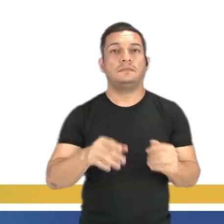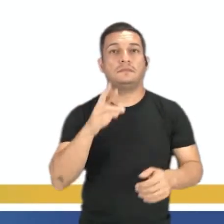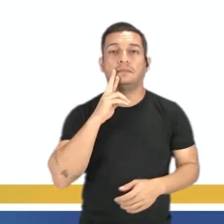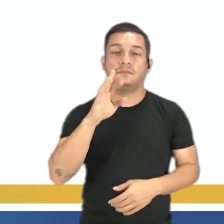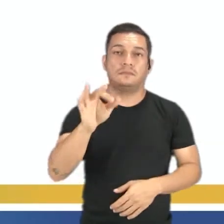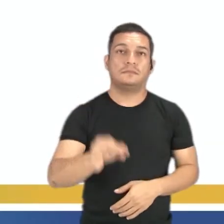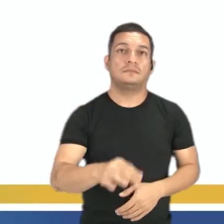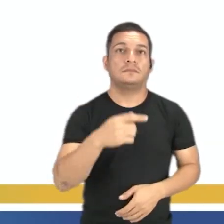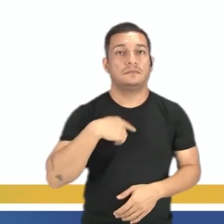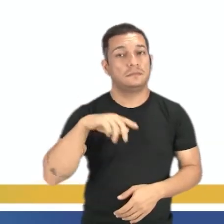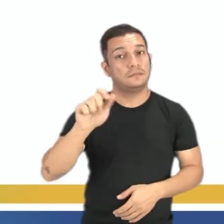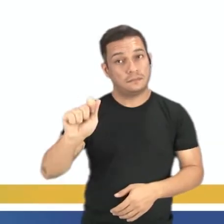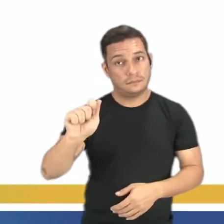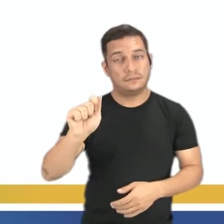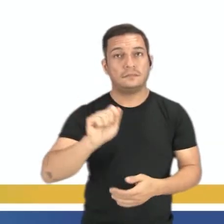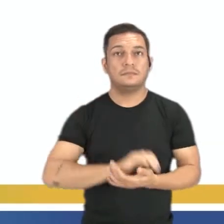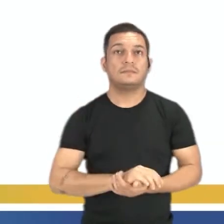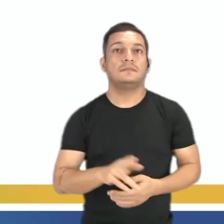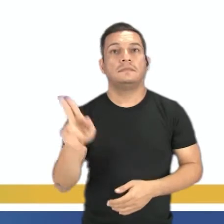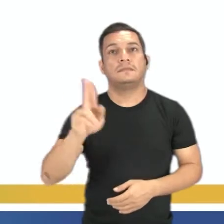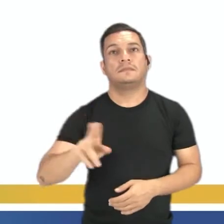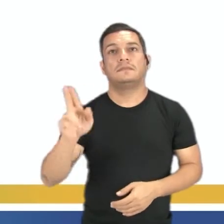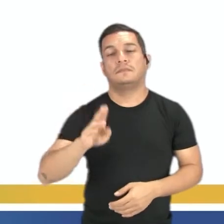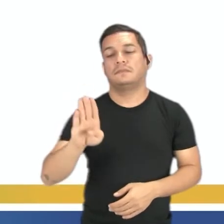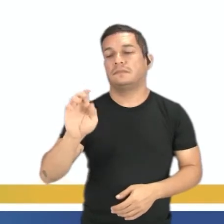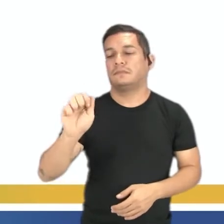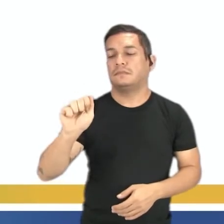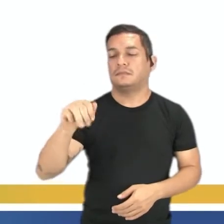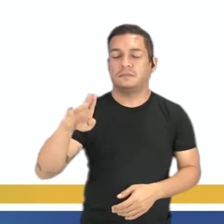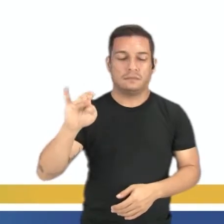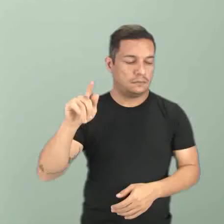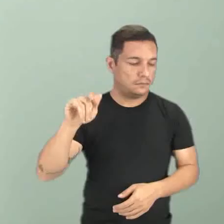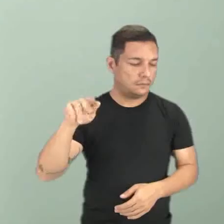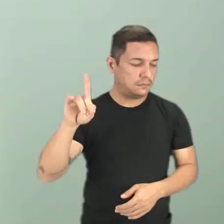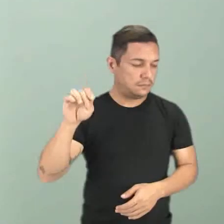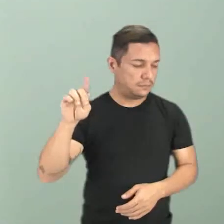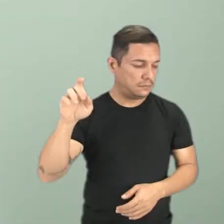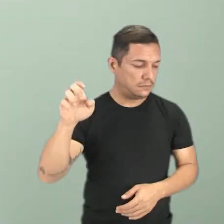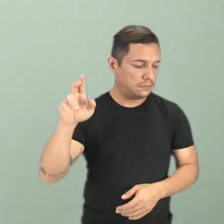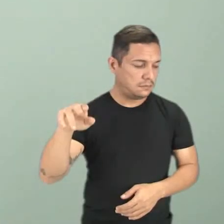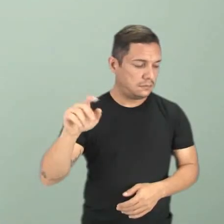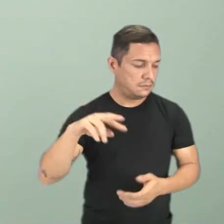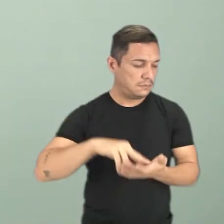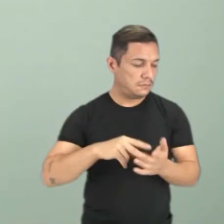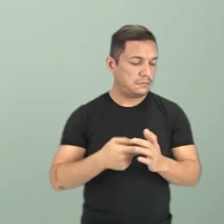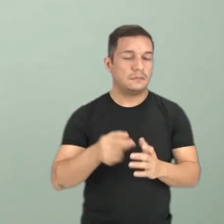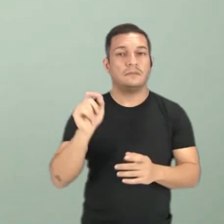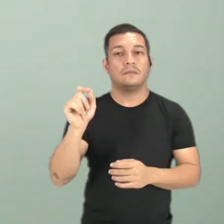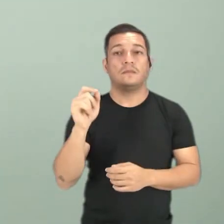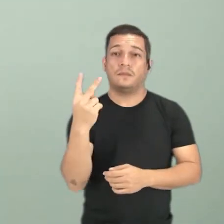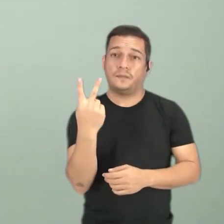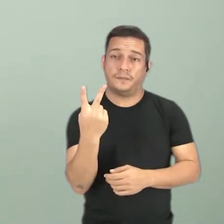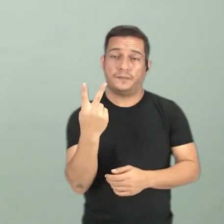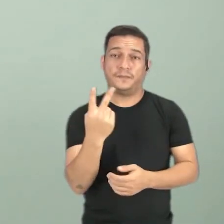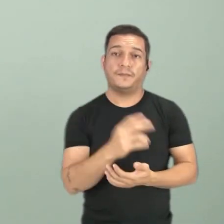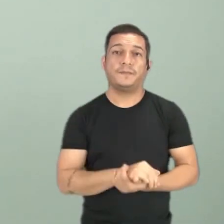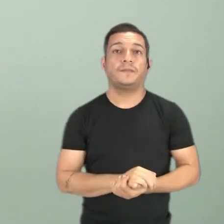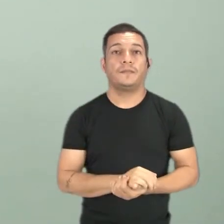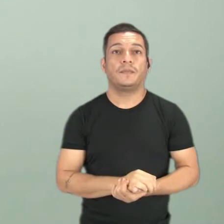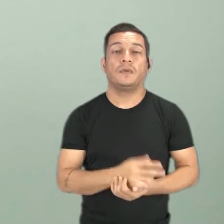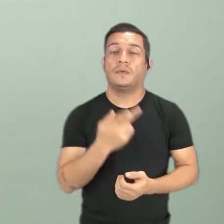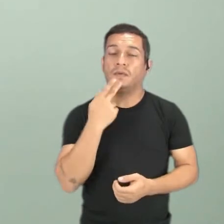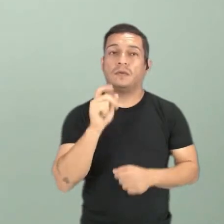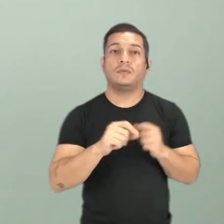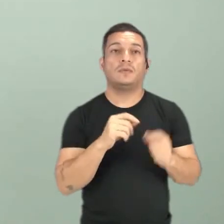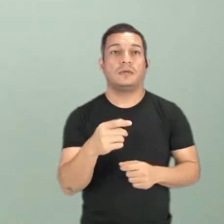correta é a letra A, ao usar ambiguidade. A ambiguidade se trata do duplo sentido, tá? Quando